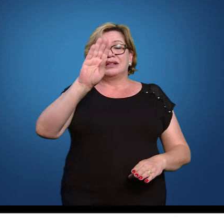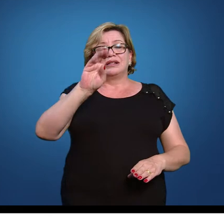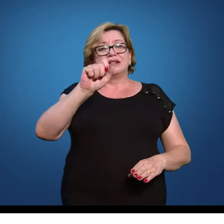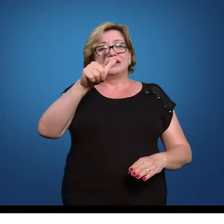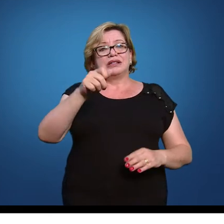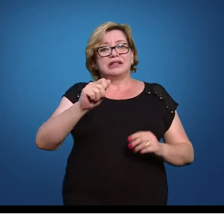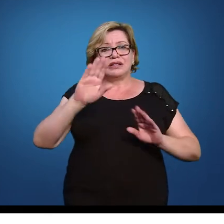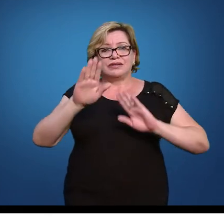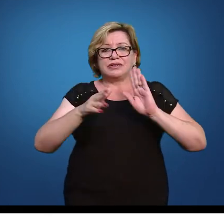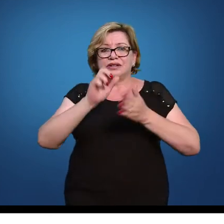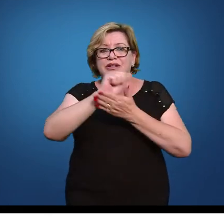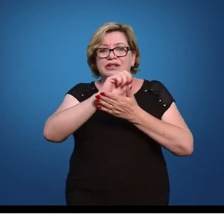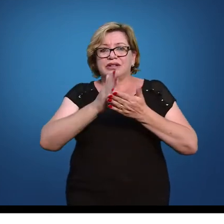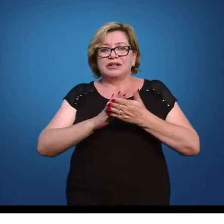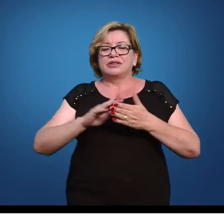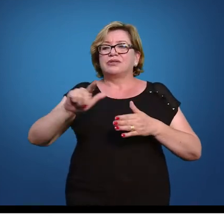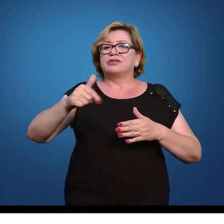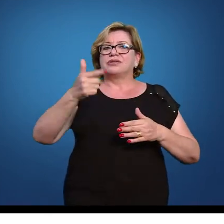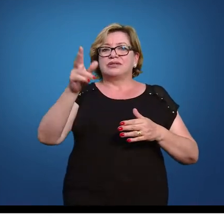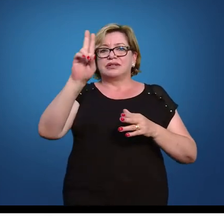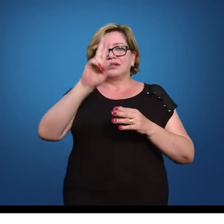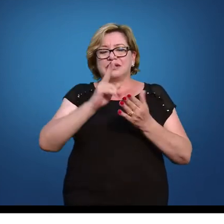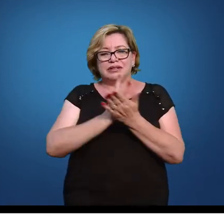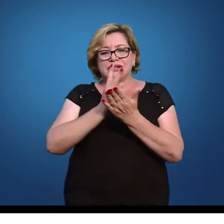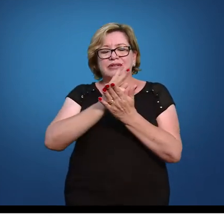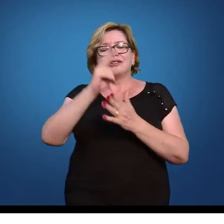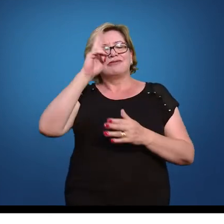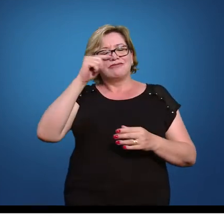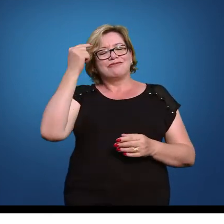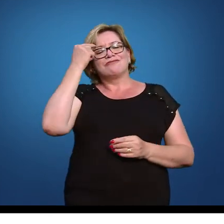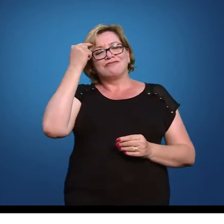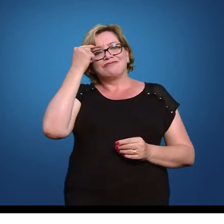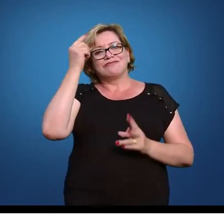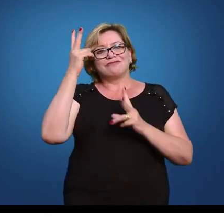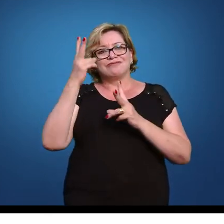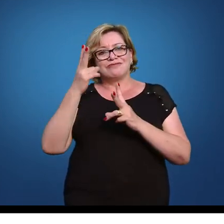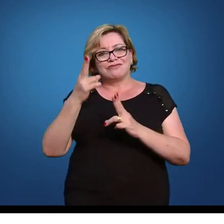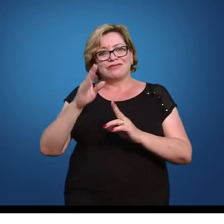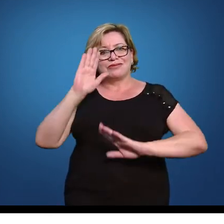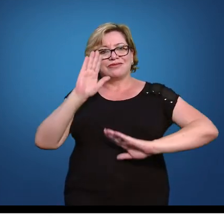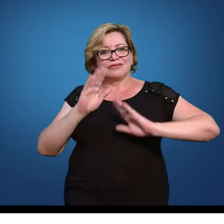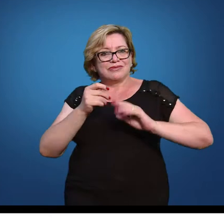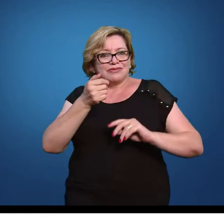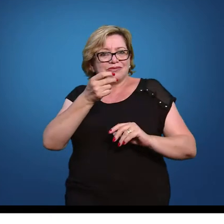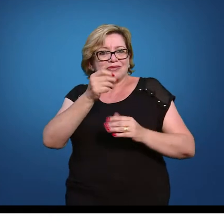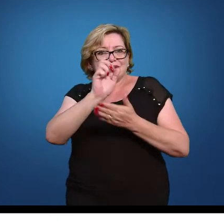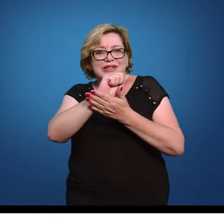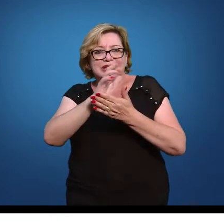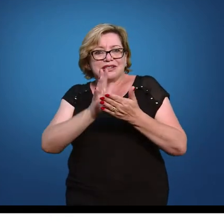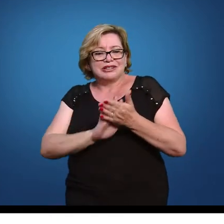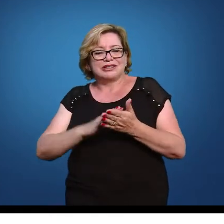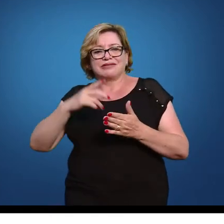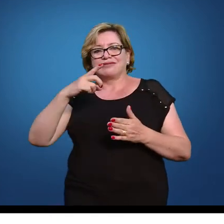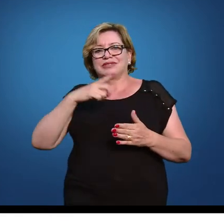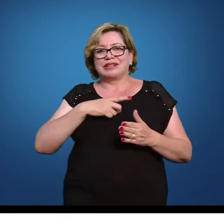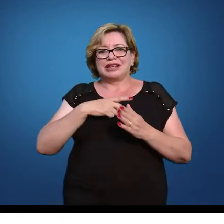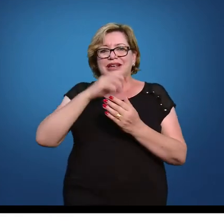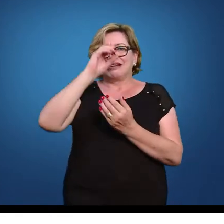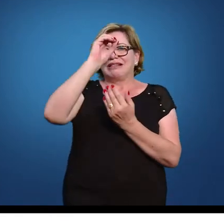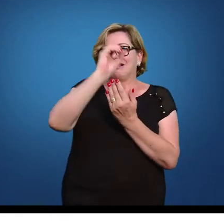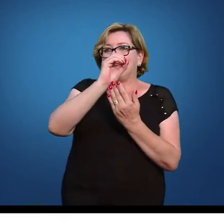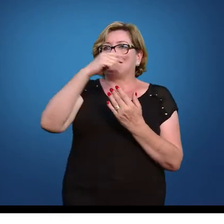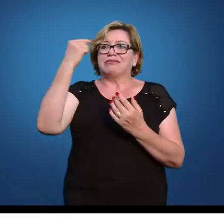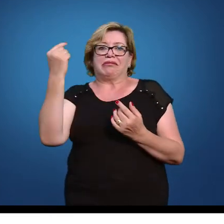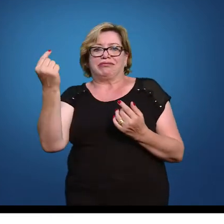basicamente em todos os outros você vai ter que usar essa linha de raciocínio que vai ser raro o exercício que vai aparecer para você com média